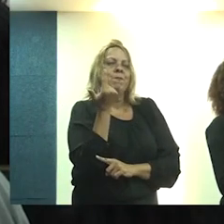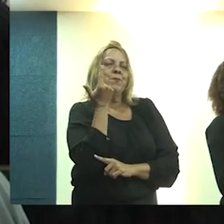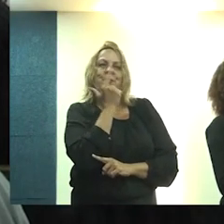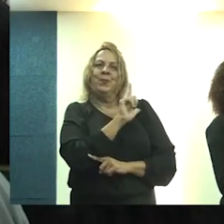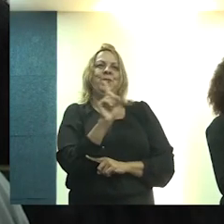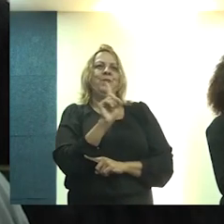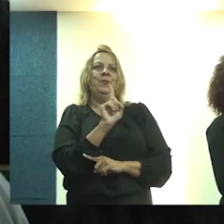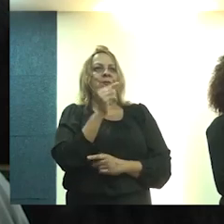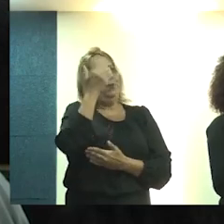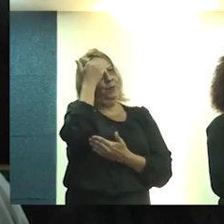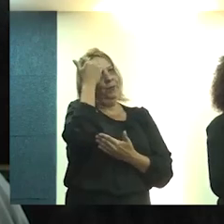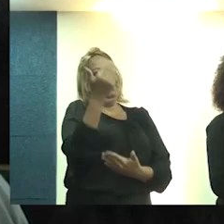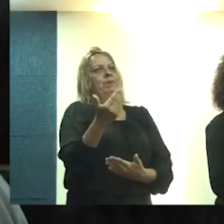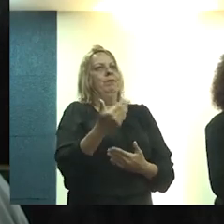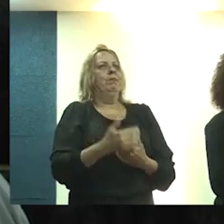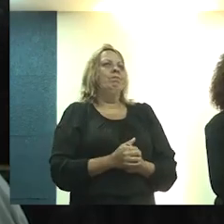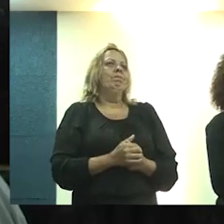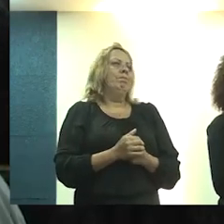Obrigada.